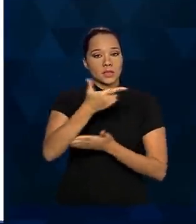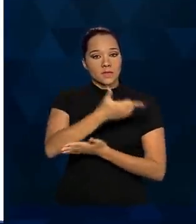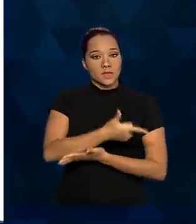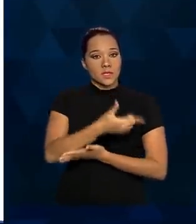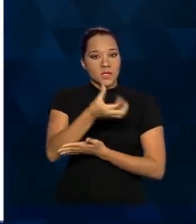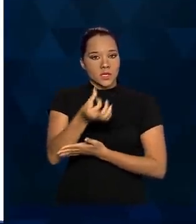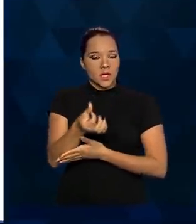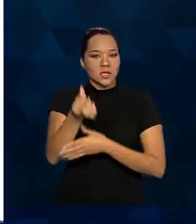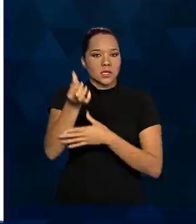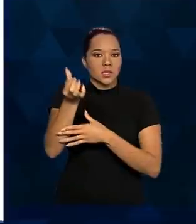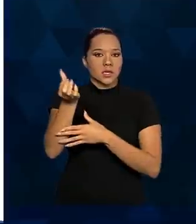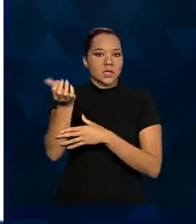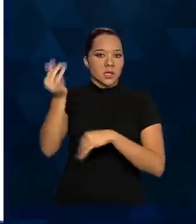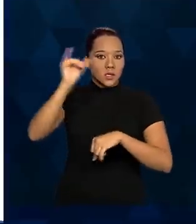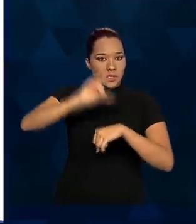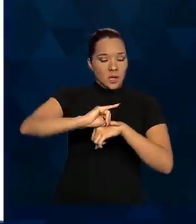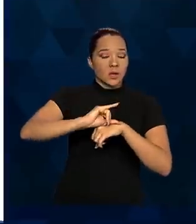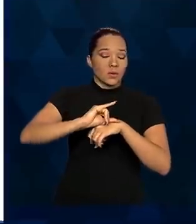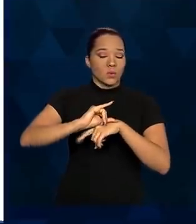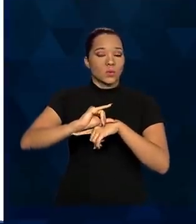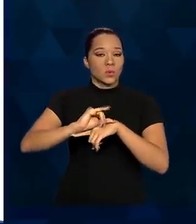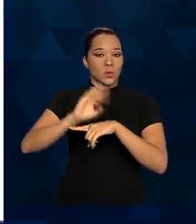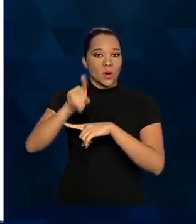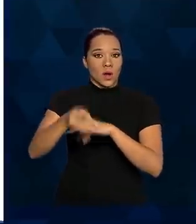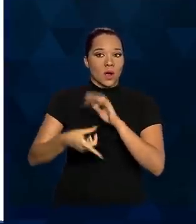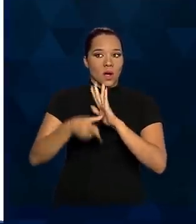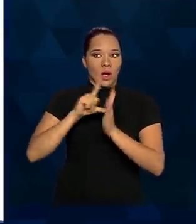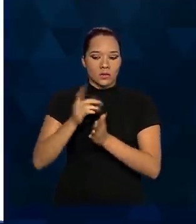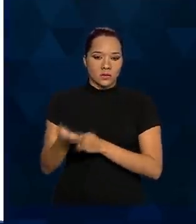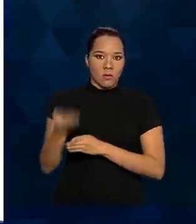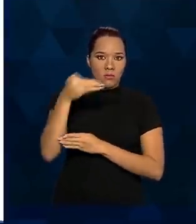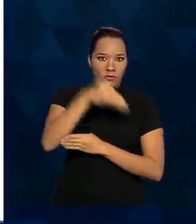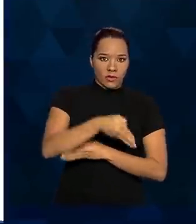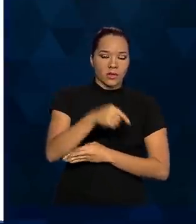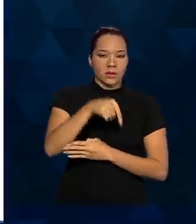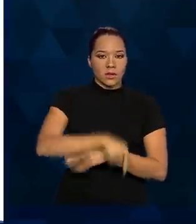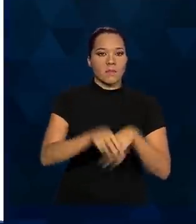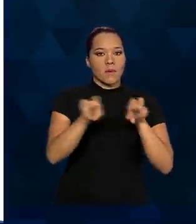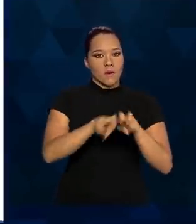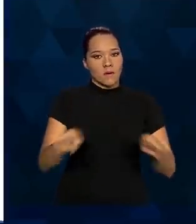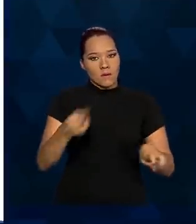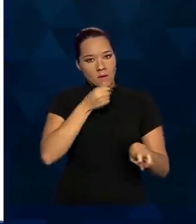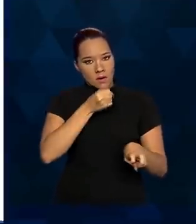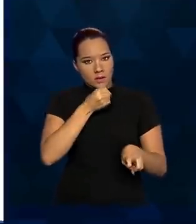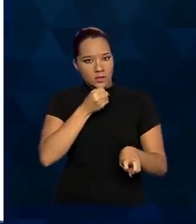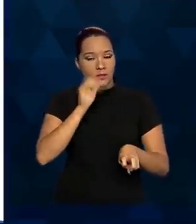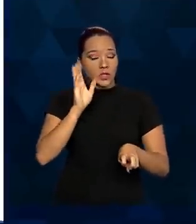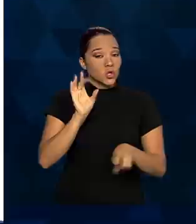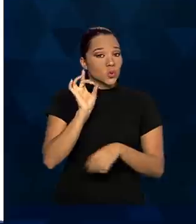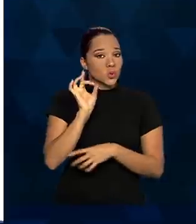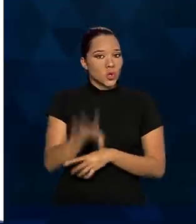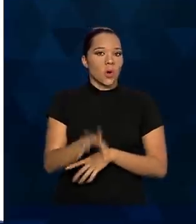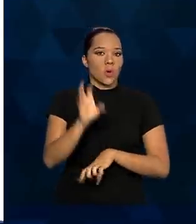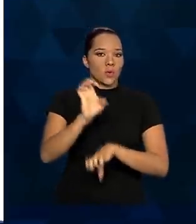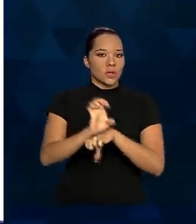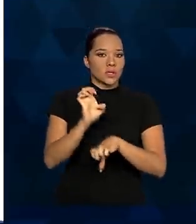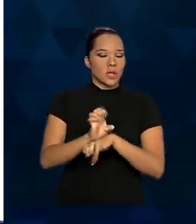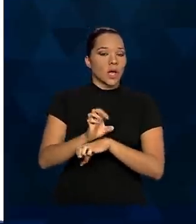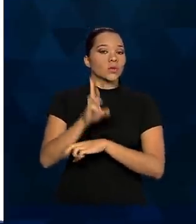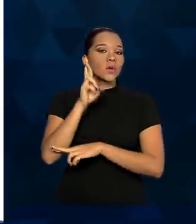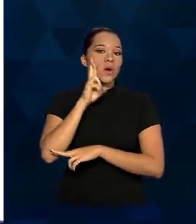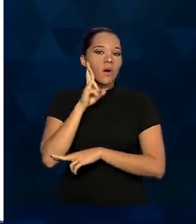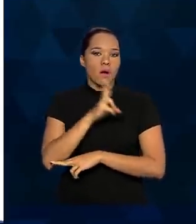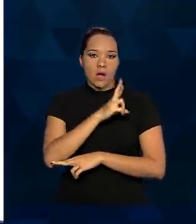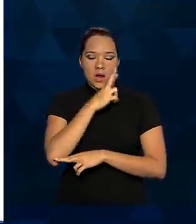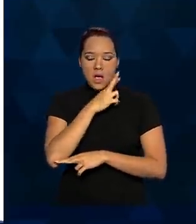até o momento, antes de eu vir aqui para a nossa coletiva de imprensa, apenas o estado de Roraima